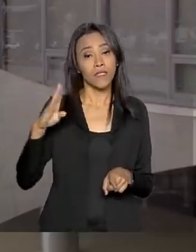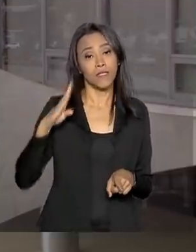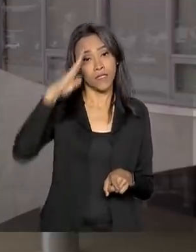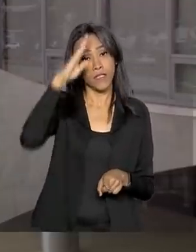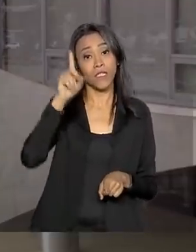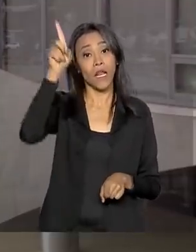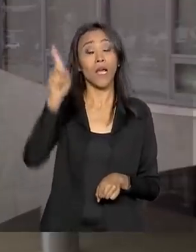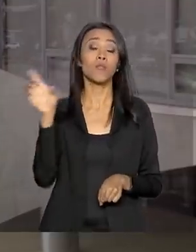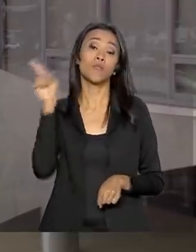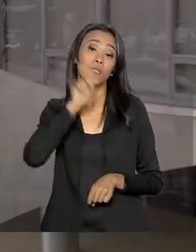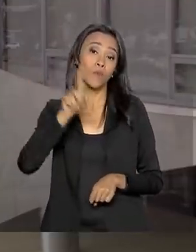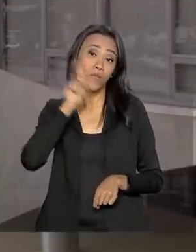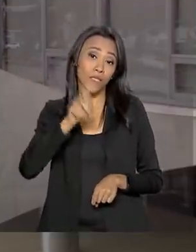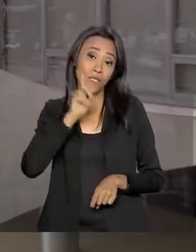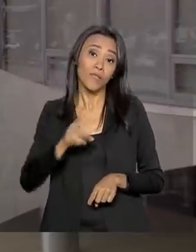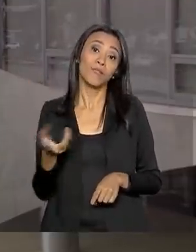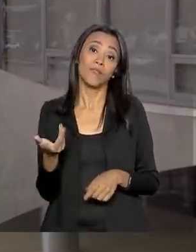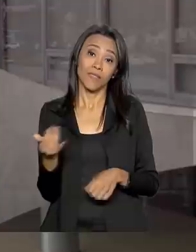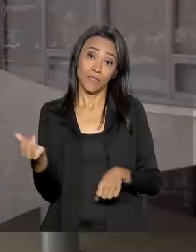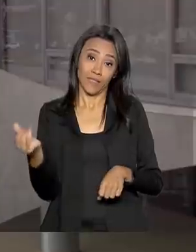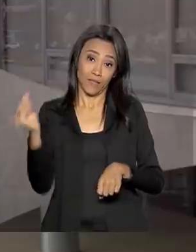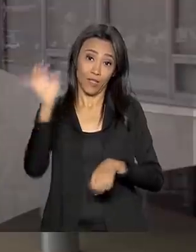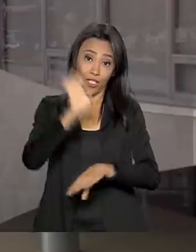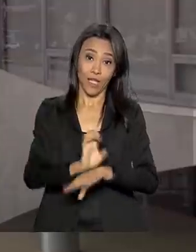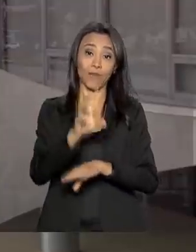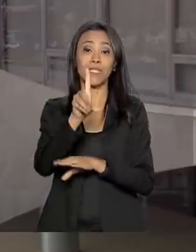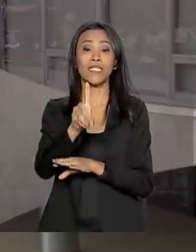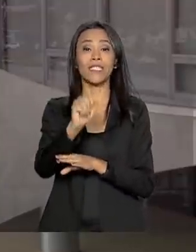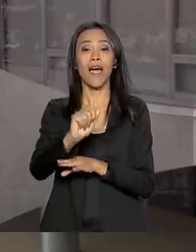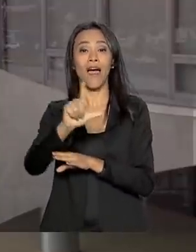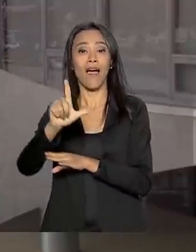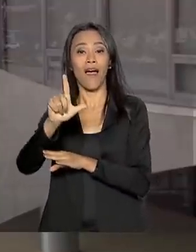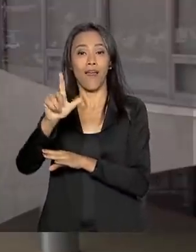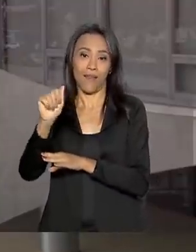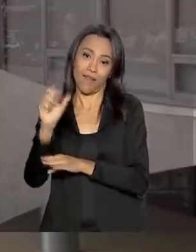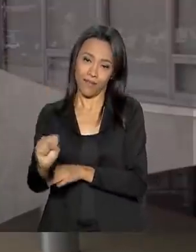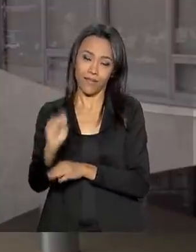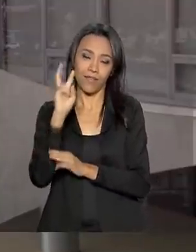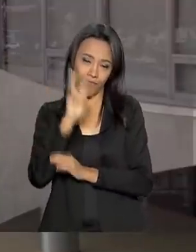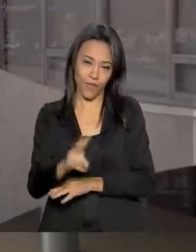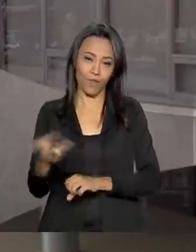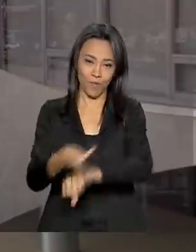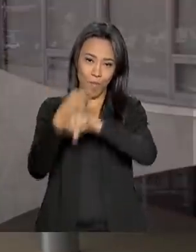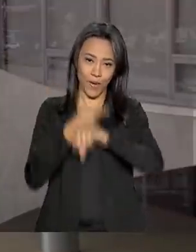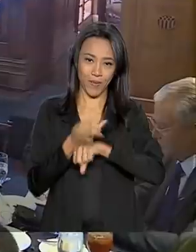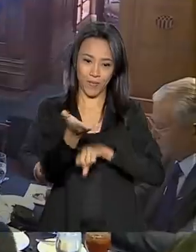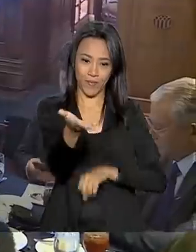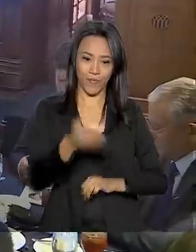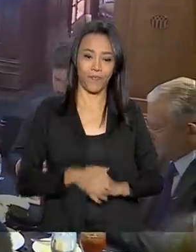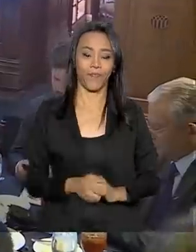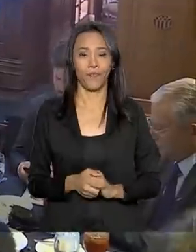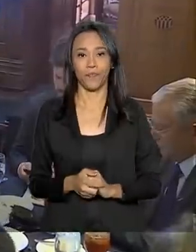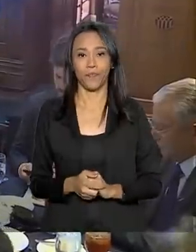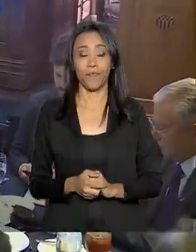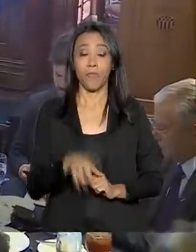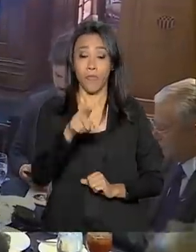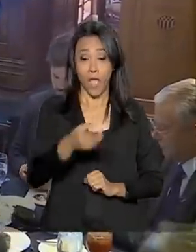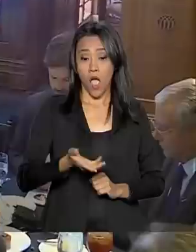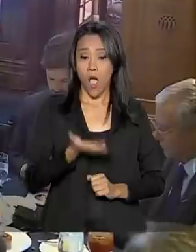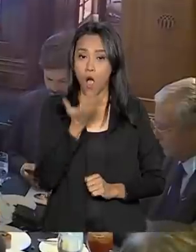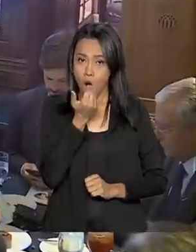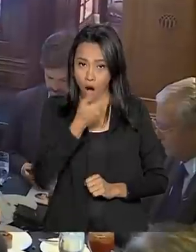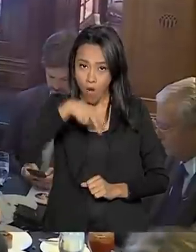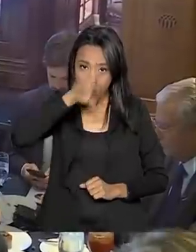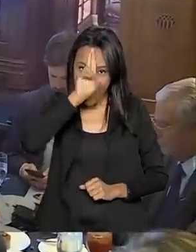recebeu um prêmio aí de personalidade do ano. Vamos assistir a matéria. Em almoço, que